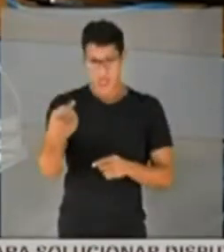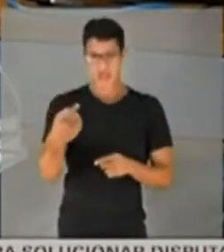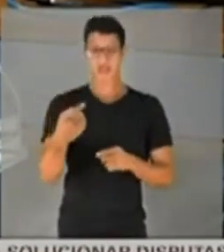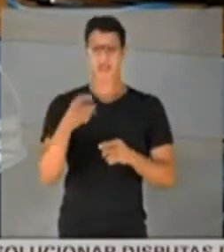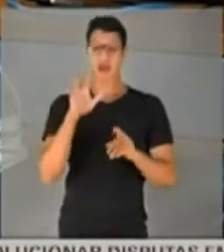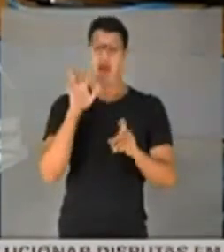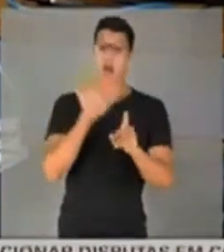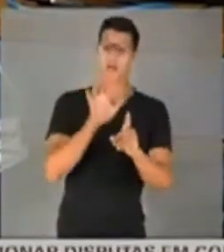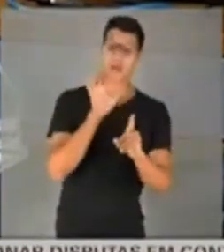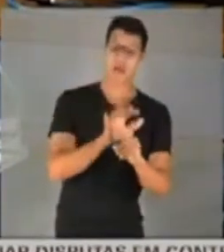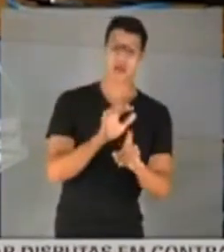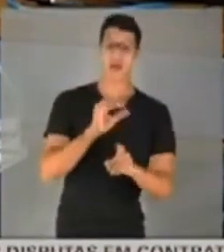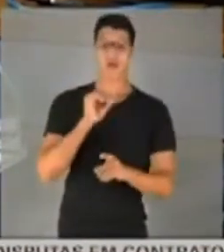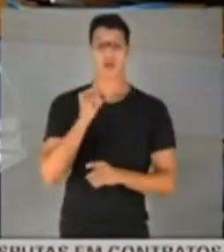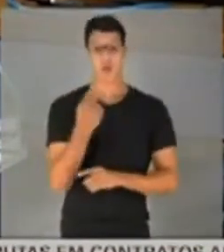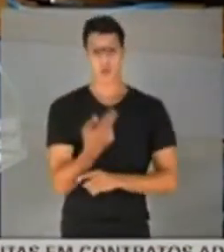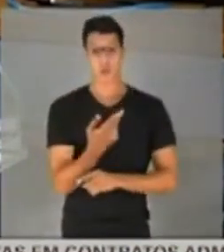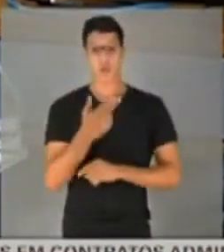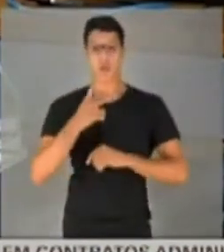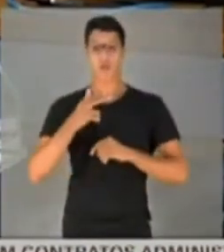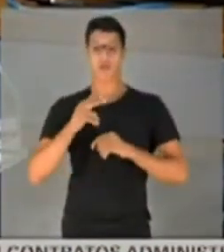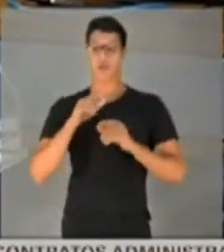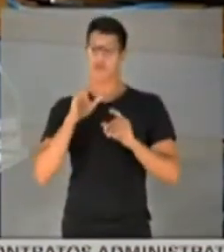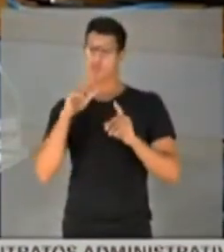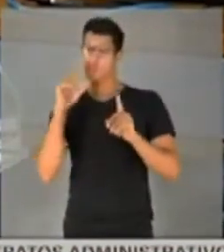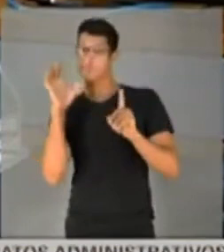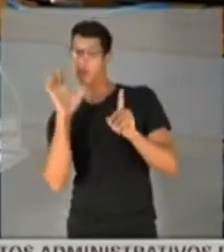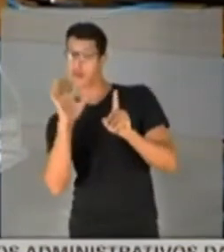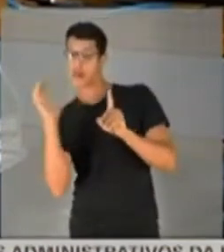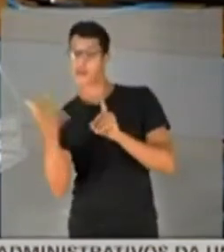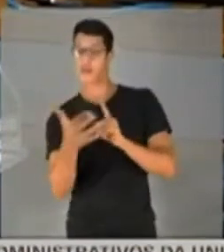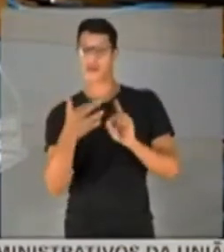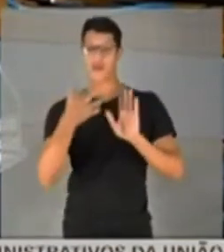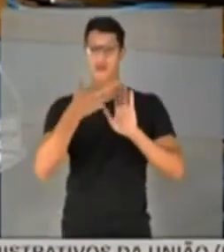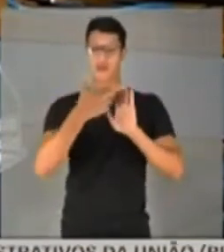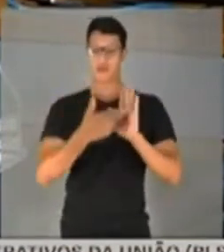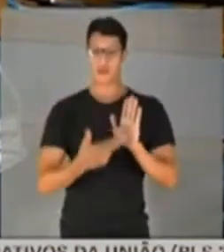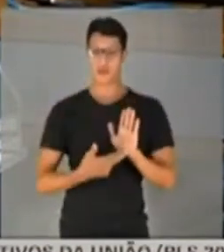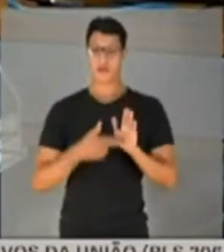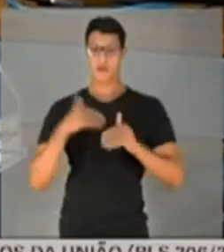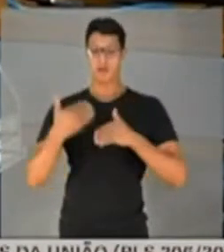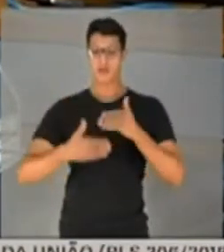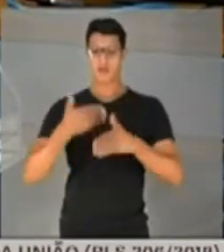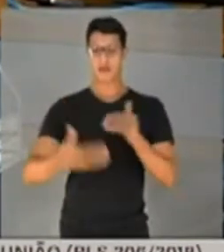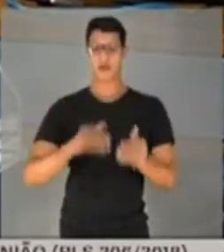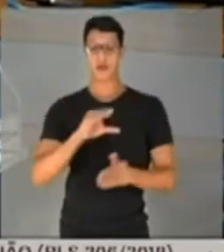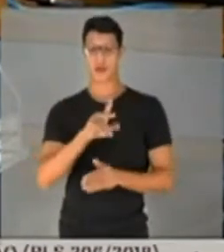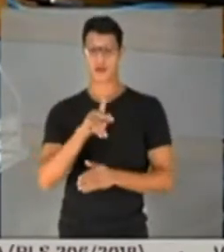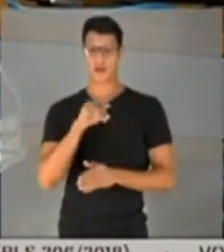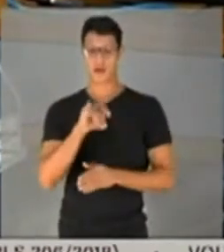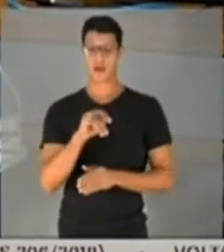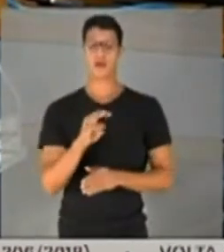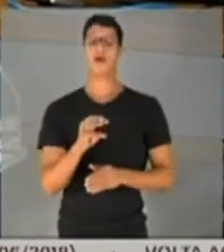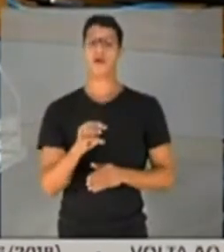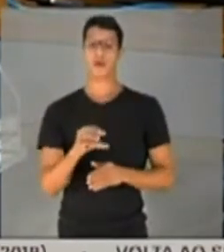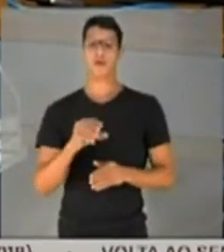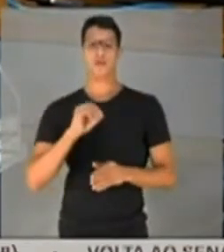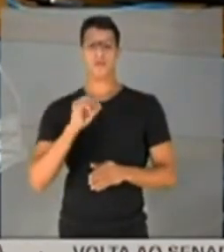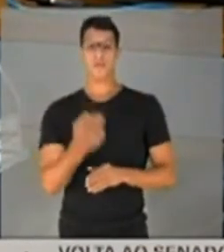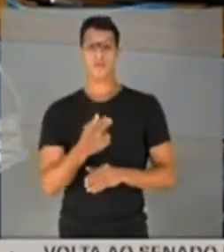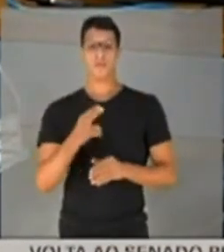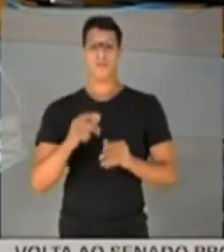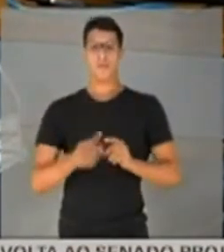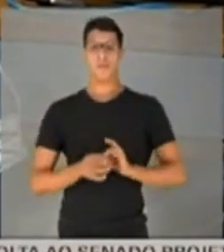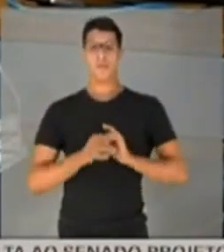ameaça ou açoadas, o regular funcionamento de comissão parlamentar de inquérito ou